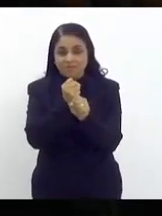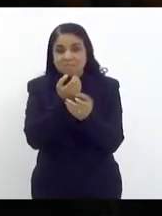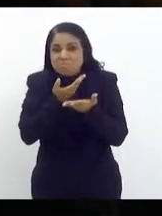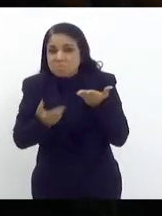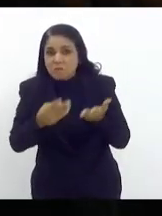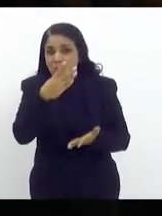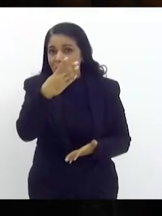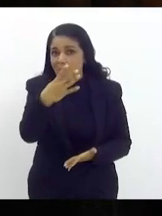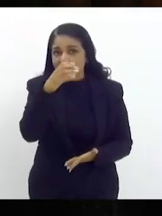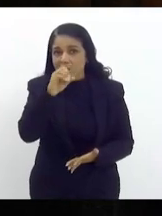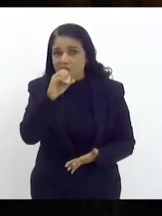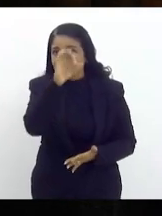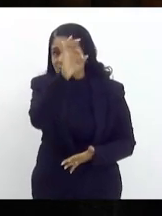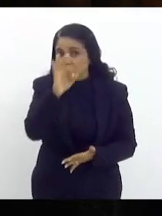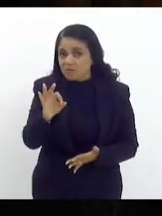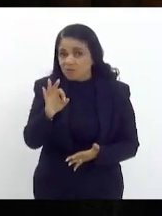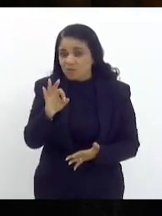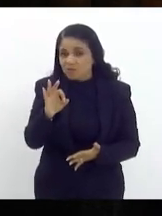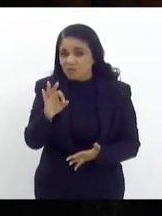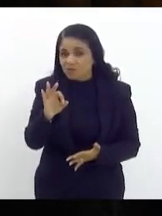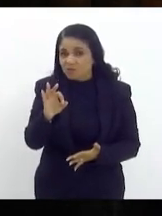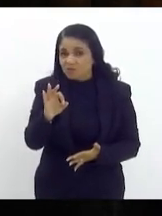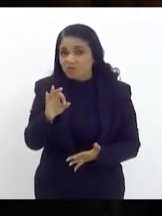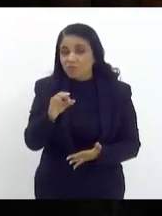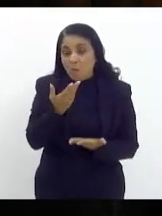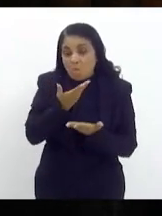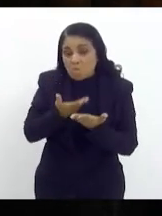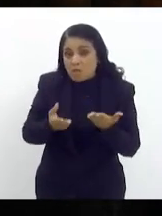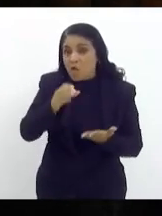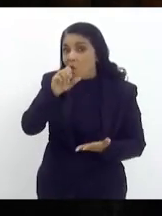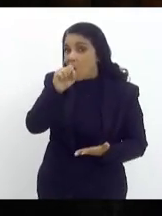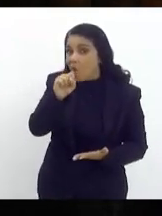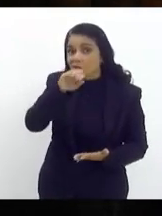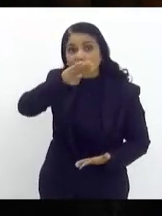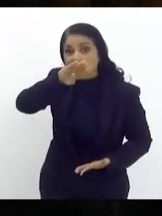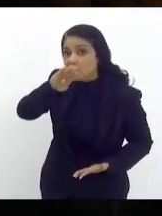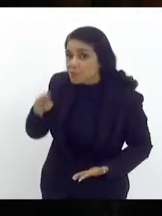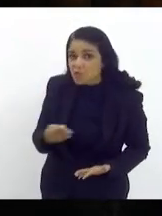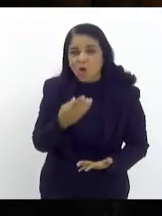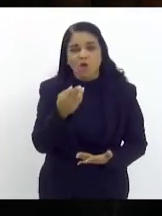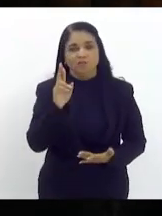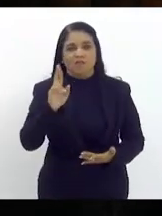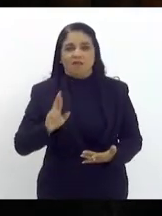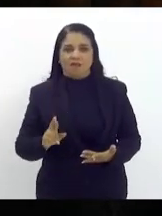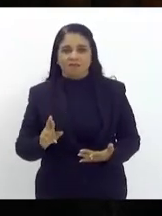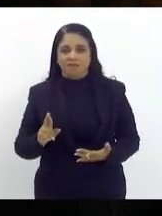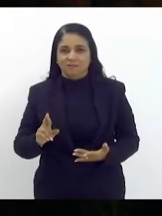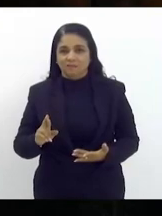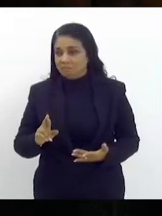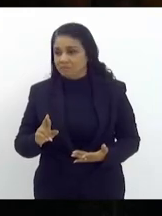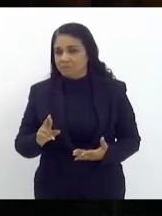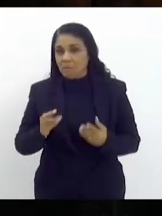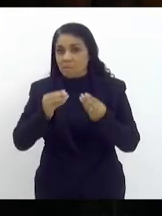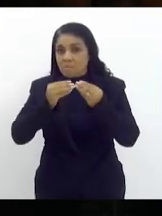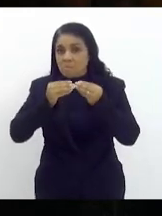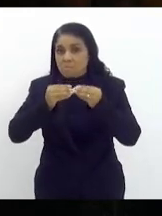vamos perder 8 bilhões de reais isso é uma tragédia